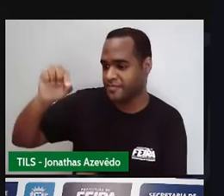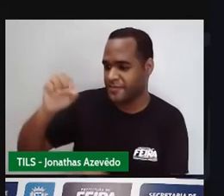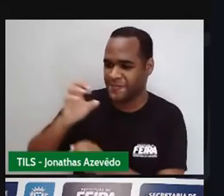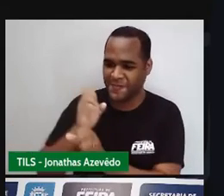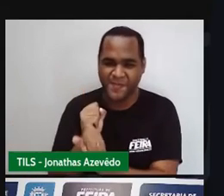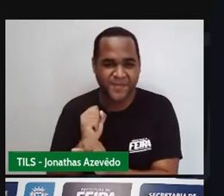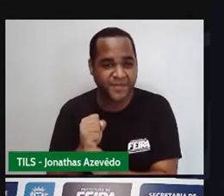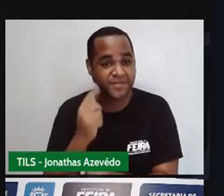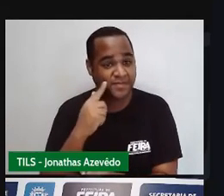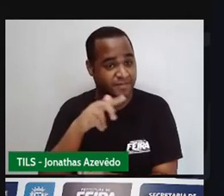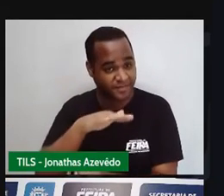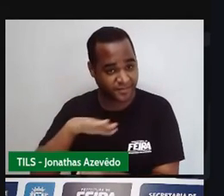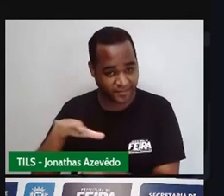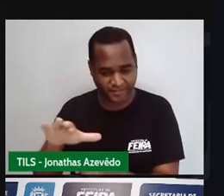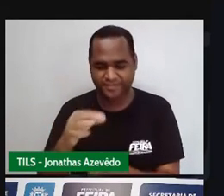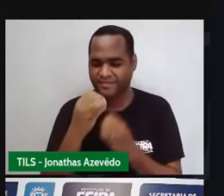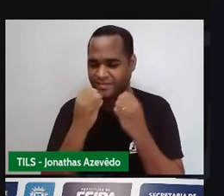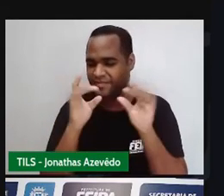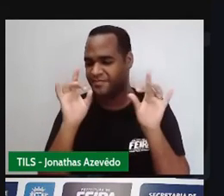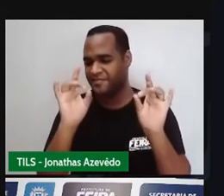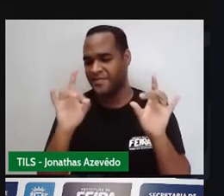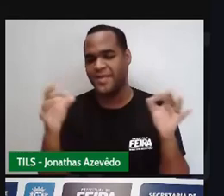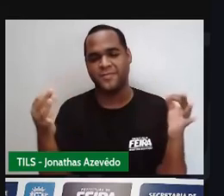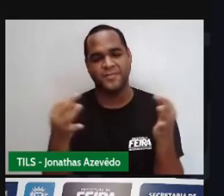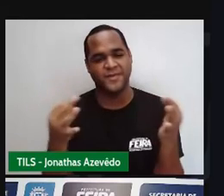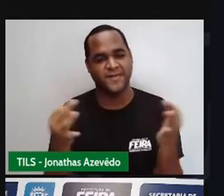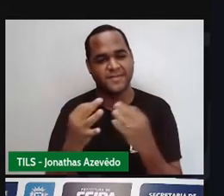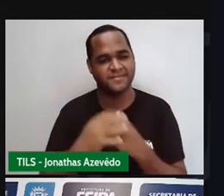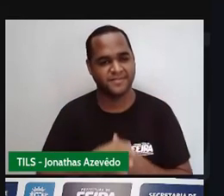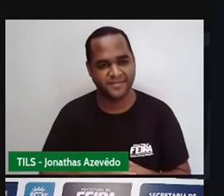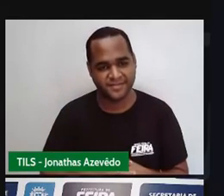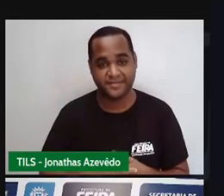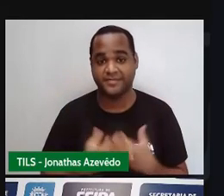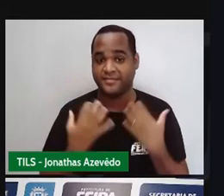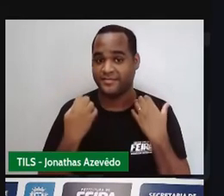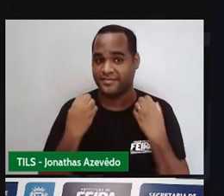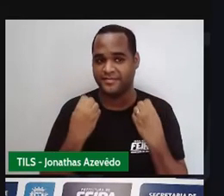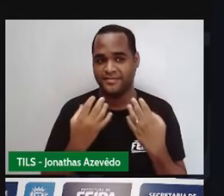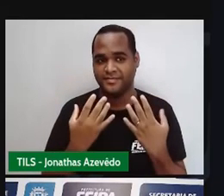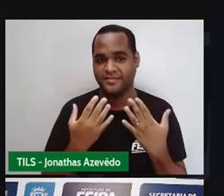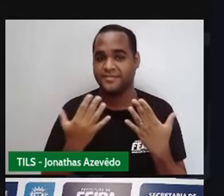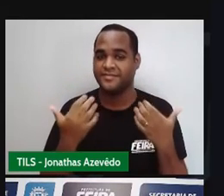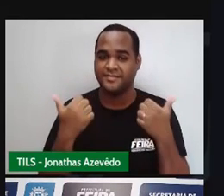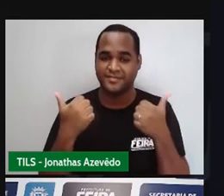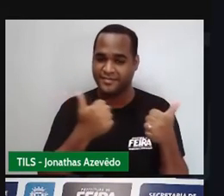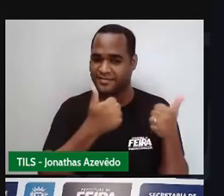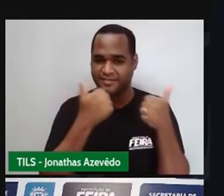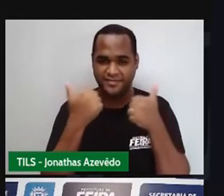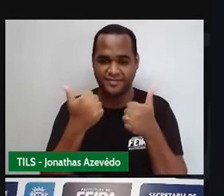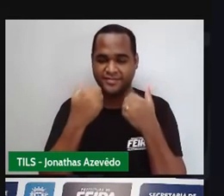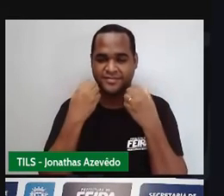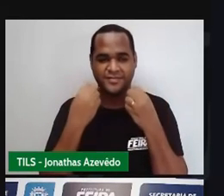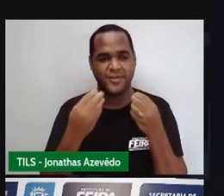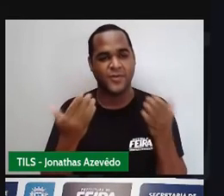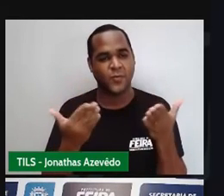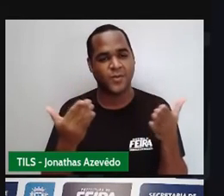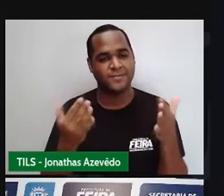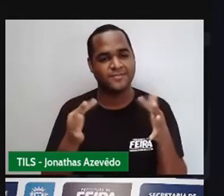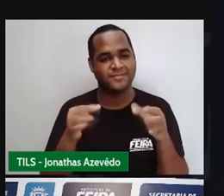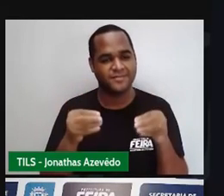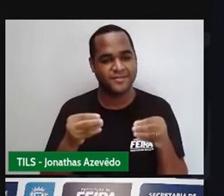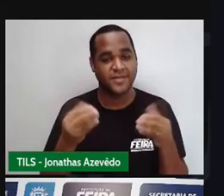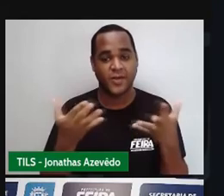calcular essa área vai ser perfeito tá bom bom então é isso aí a gente fica por aqui né